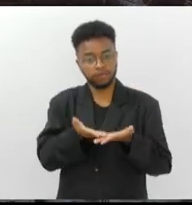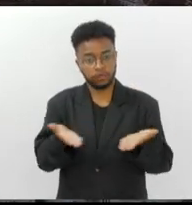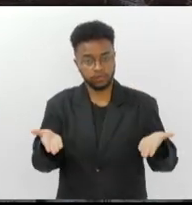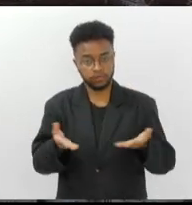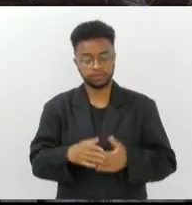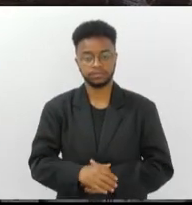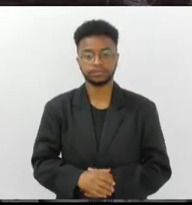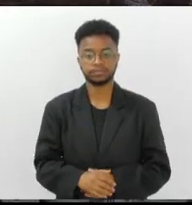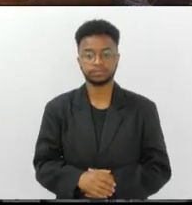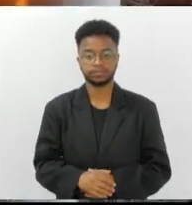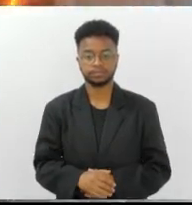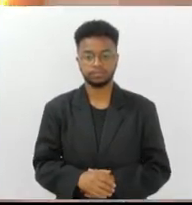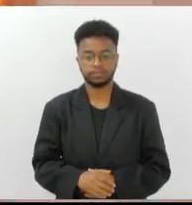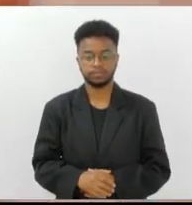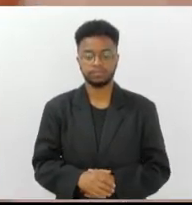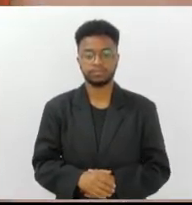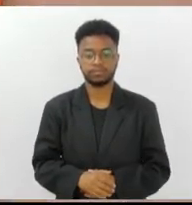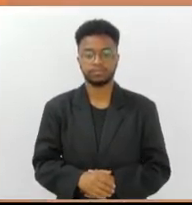abaixo.